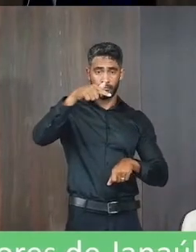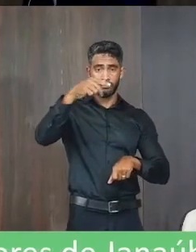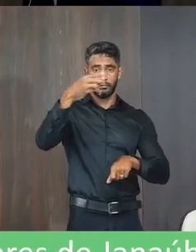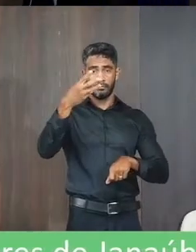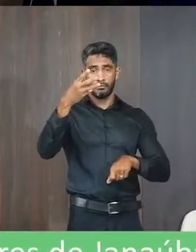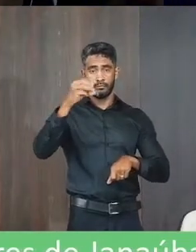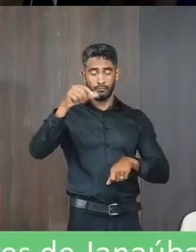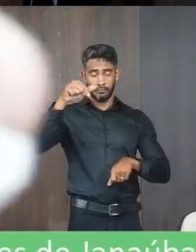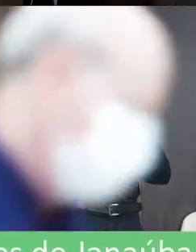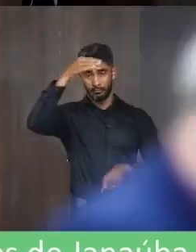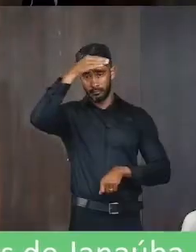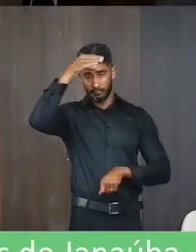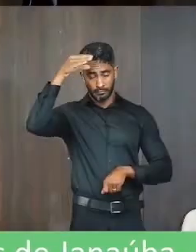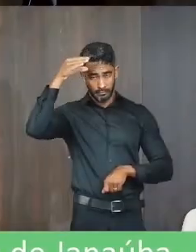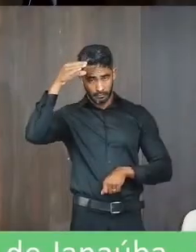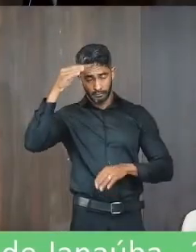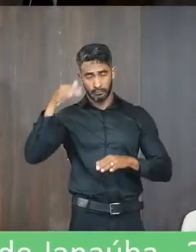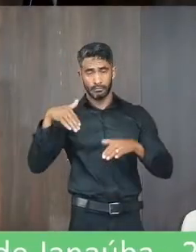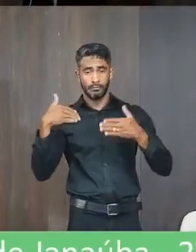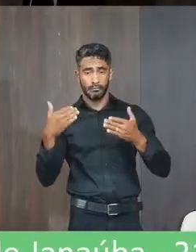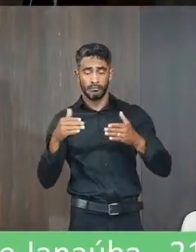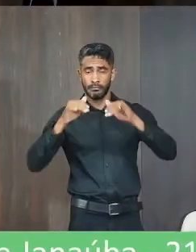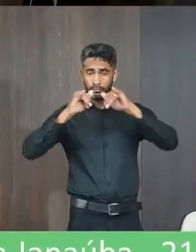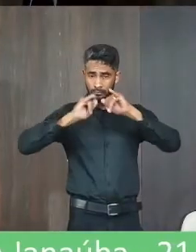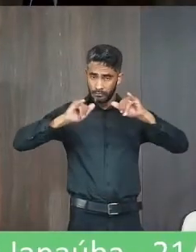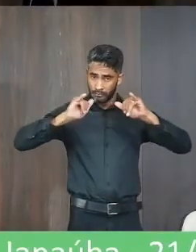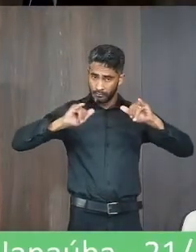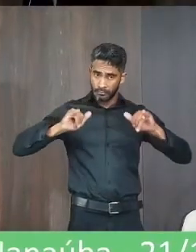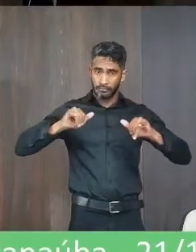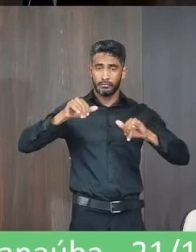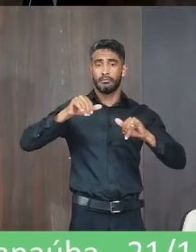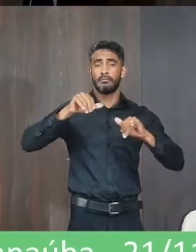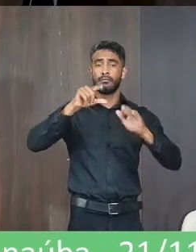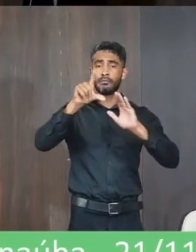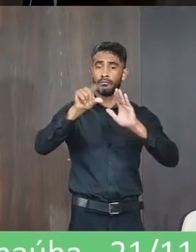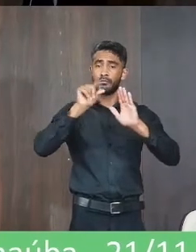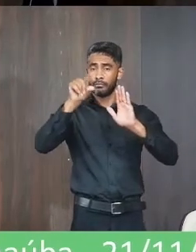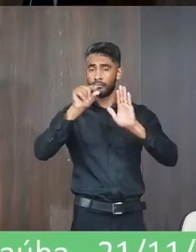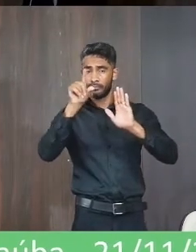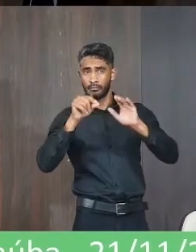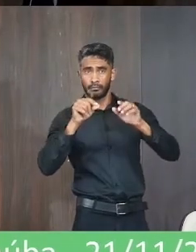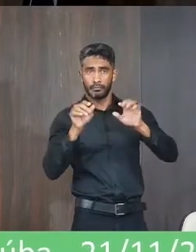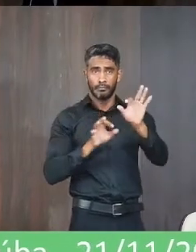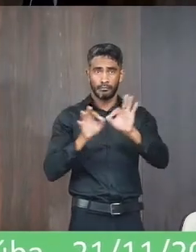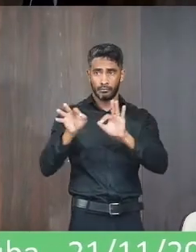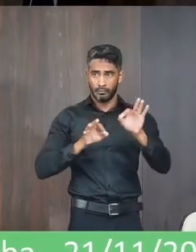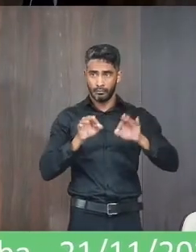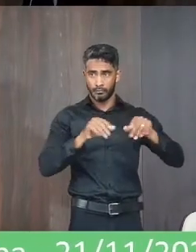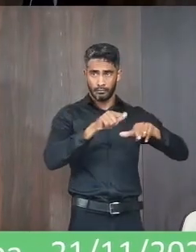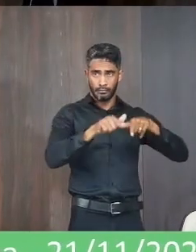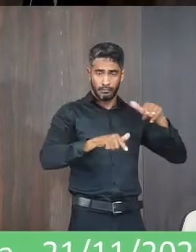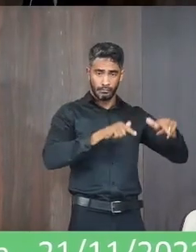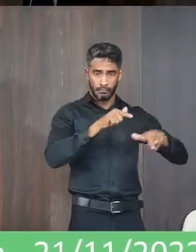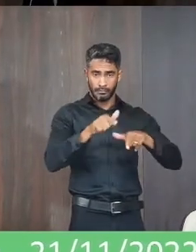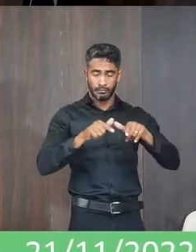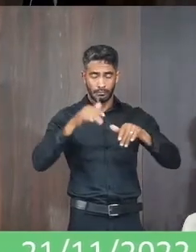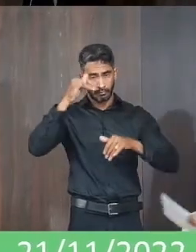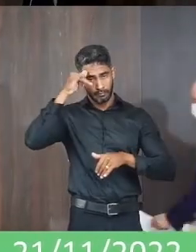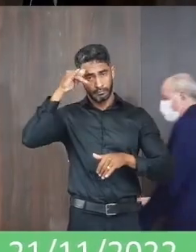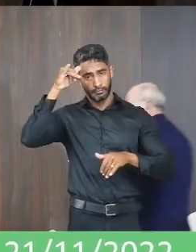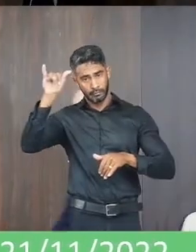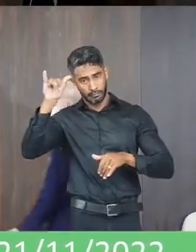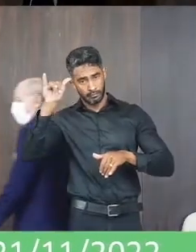na Câmara Municipal, com o fim de estabelecermos novas diretrizes e apresentarmos planos de ações que venham evitar